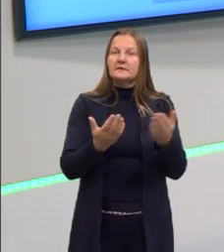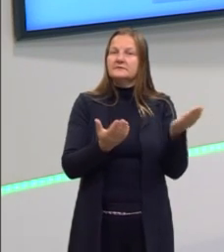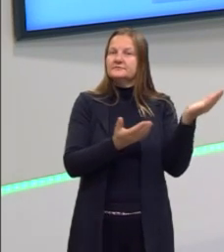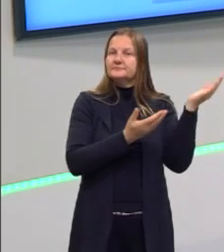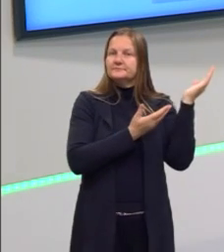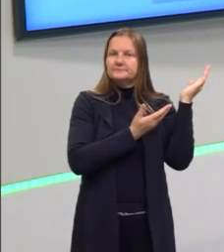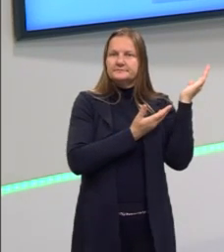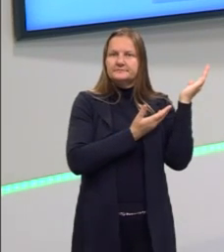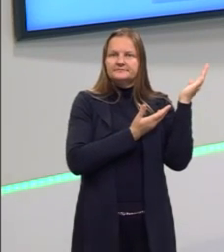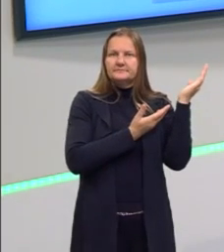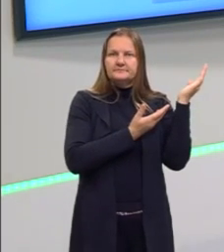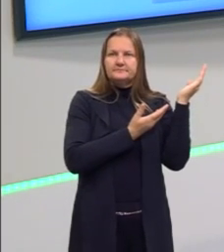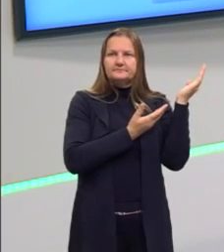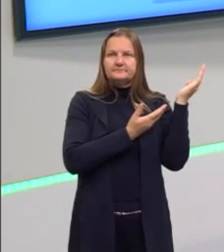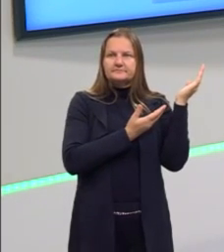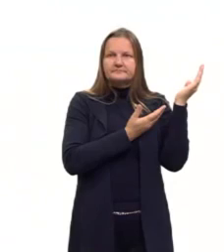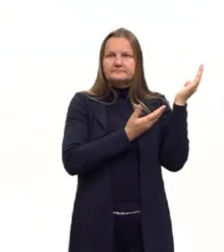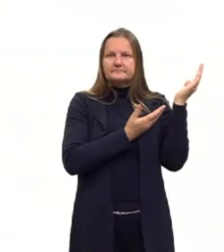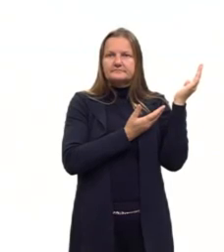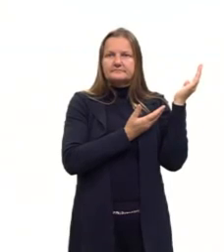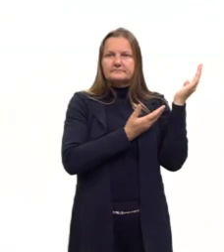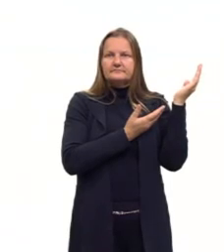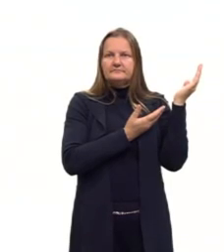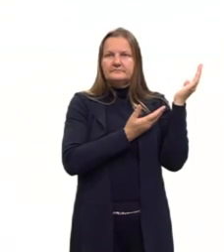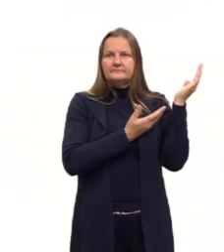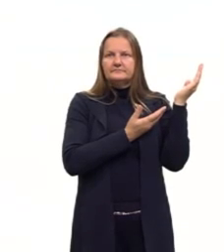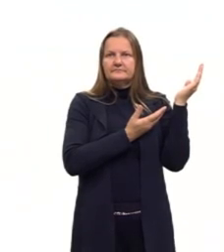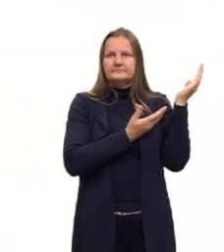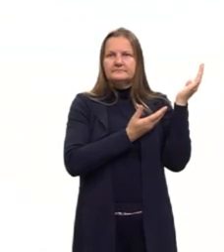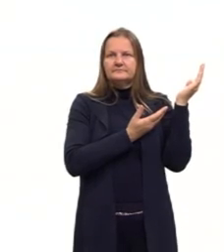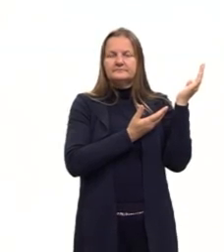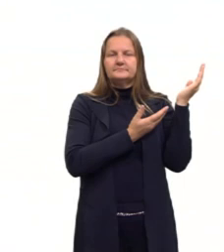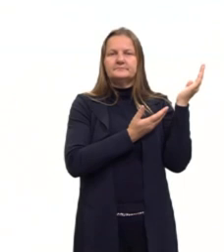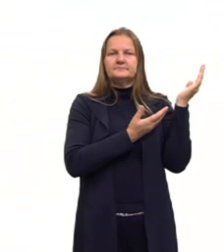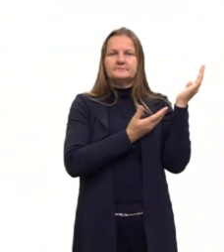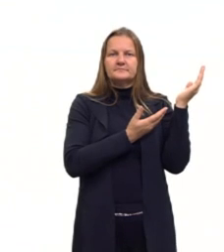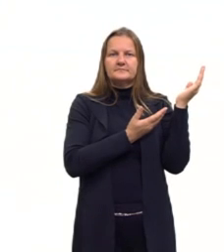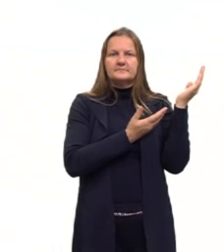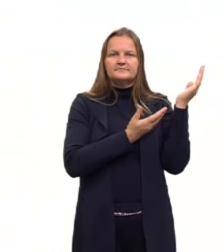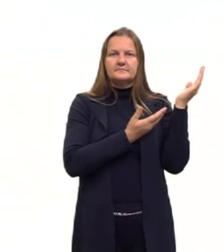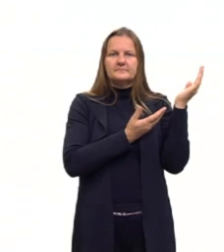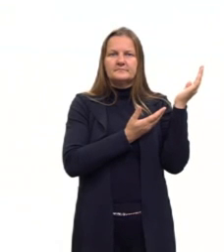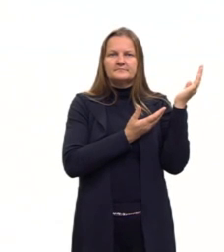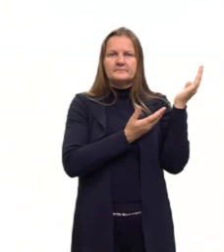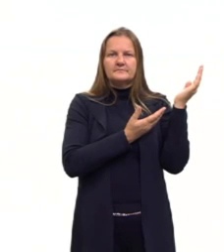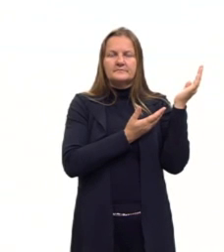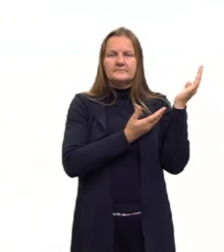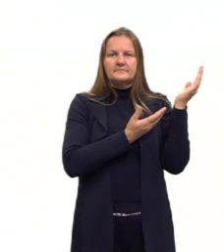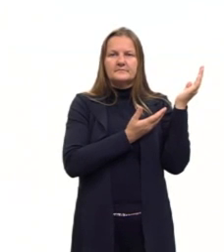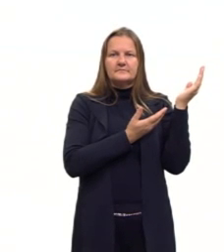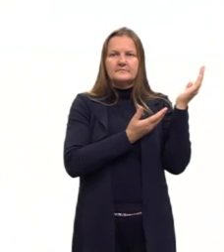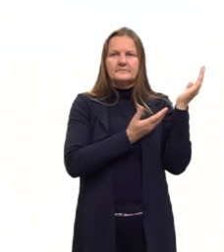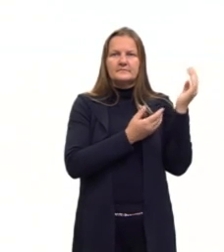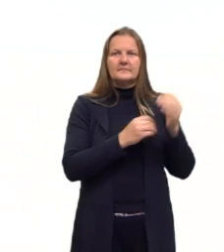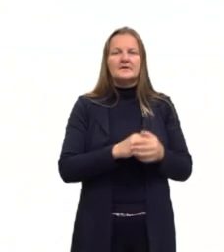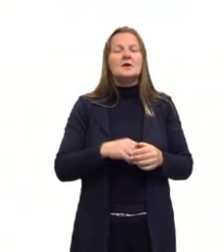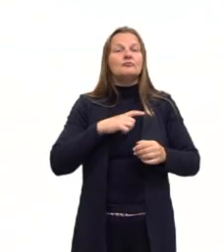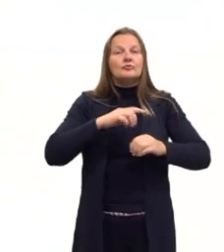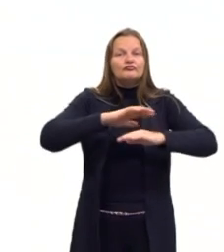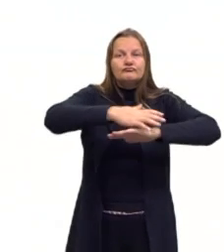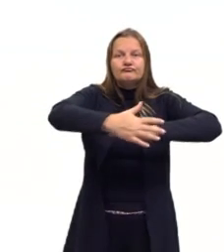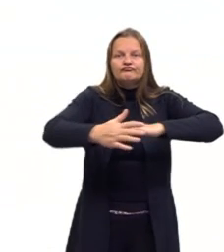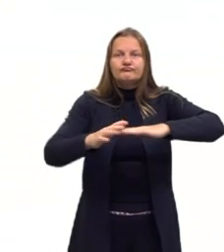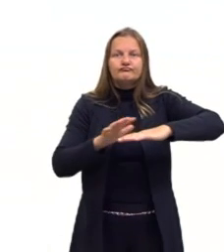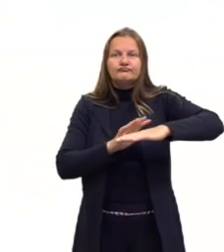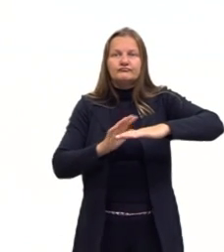Então, olha só, não só solidificou, então, né, essas, essas linhas, né, essas fronteiras,